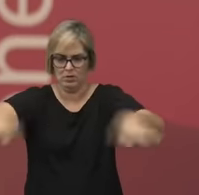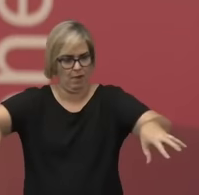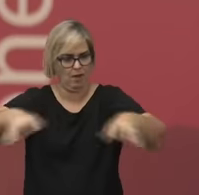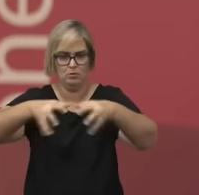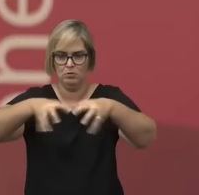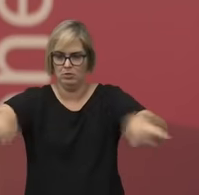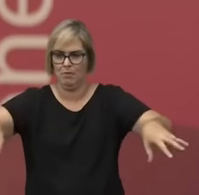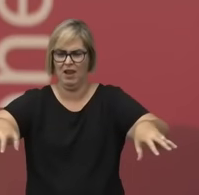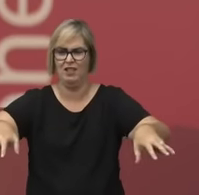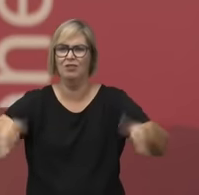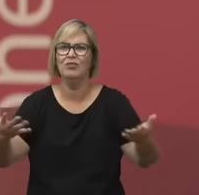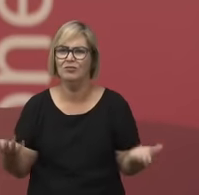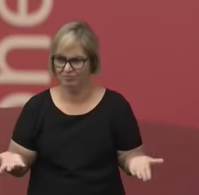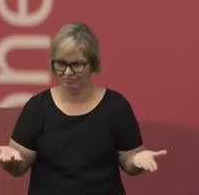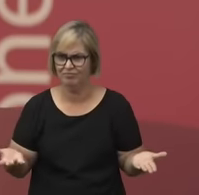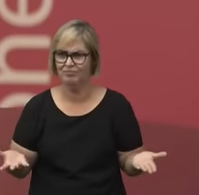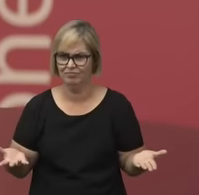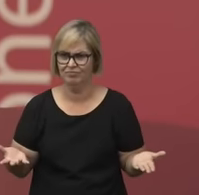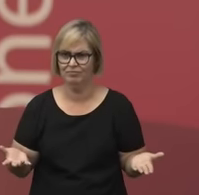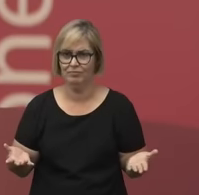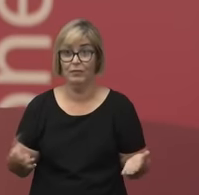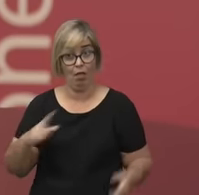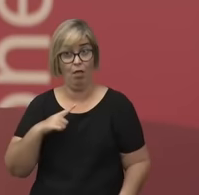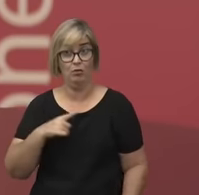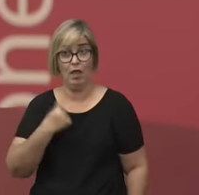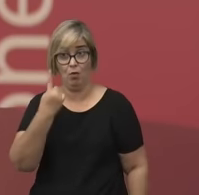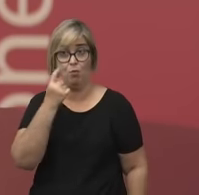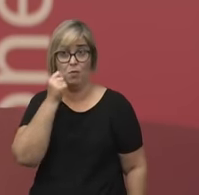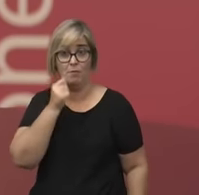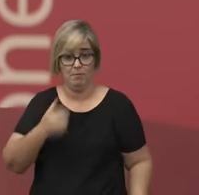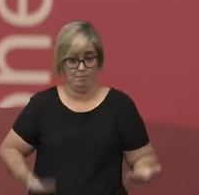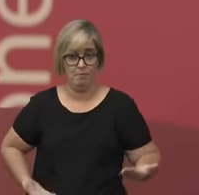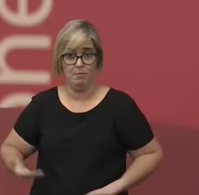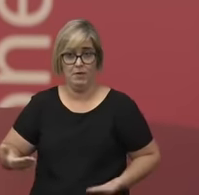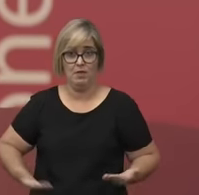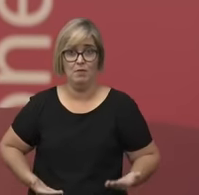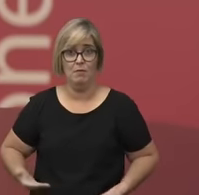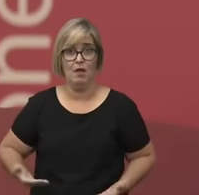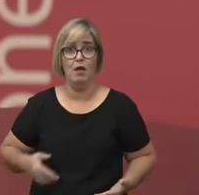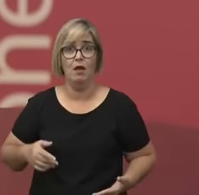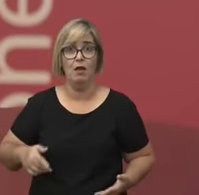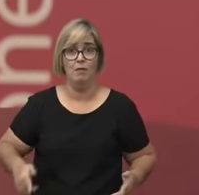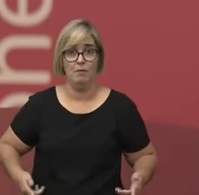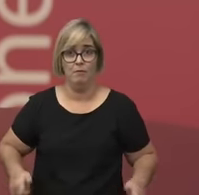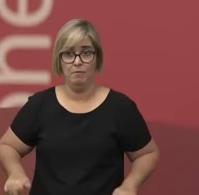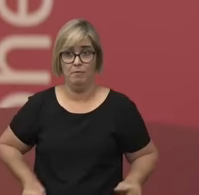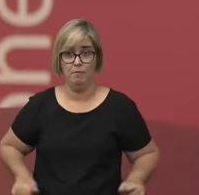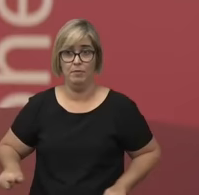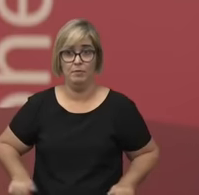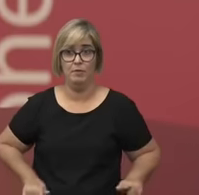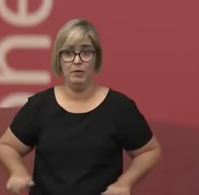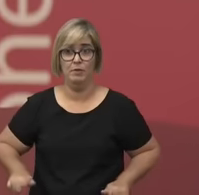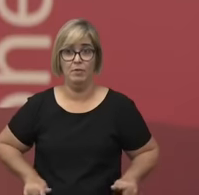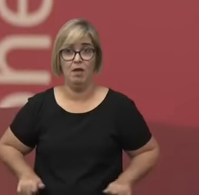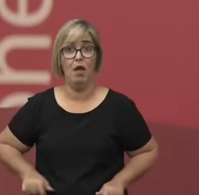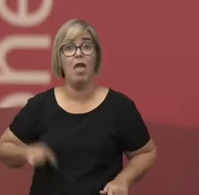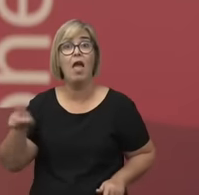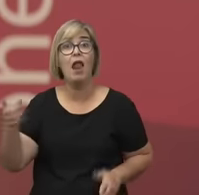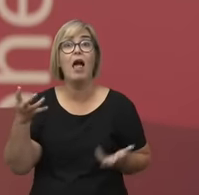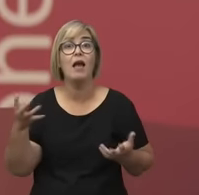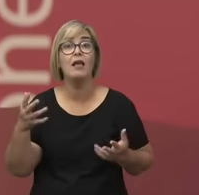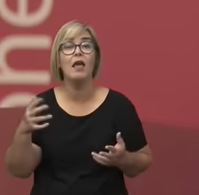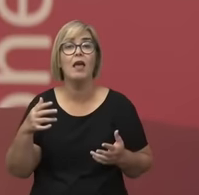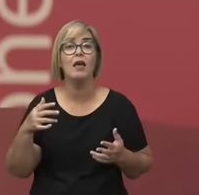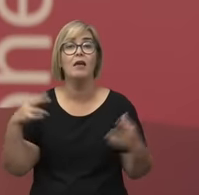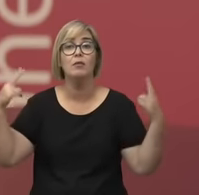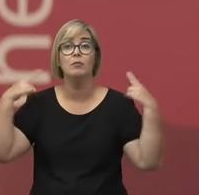né, eu tenho uma prima que ela quer ser aviadora, é muito difícil ela receber apoio, porque ela quer ser pilota de avião,